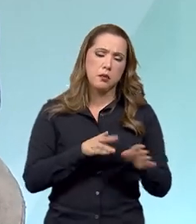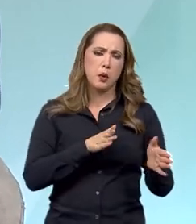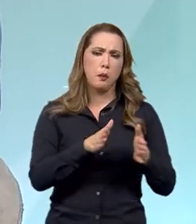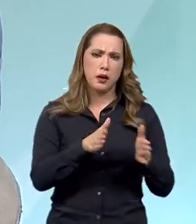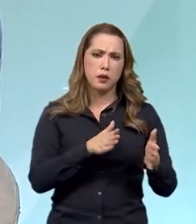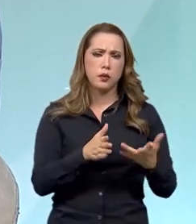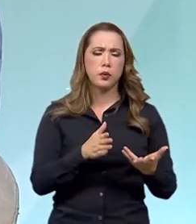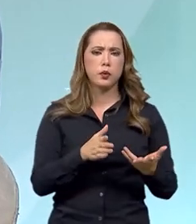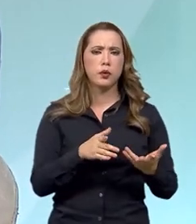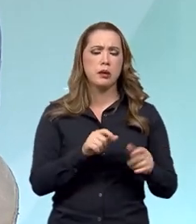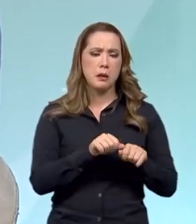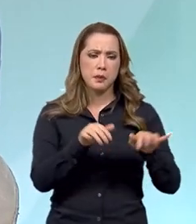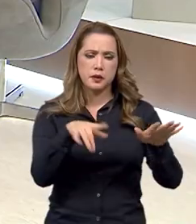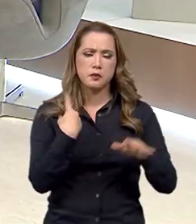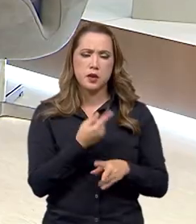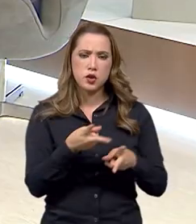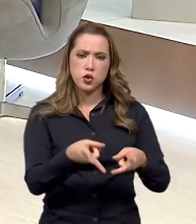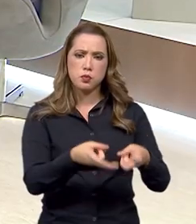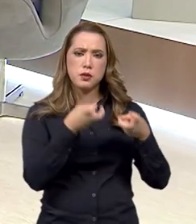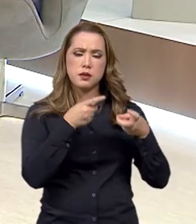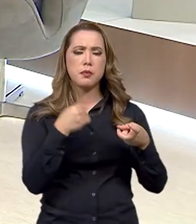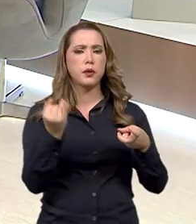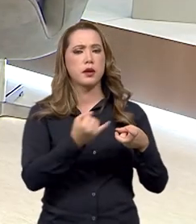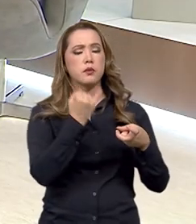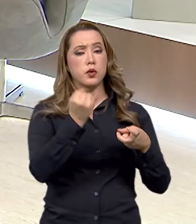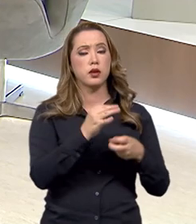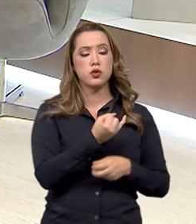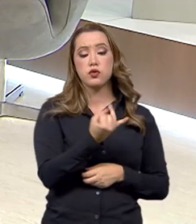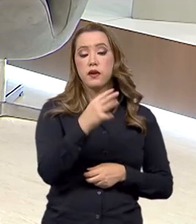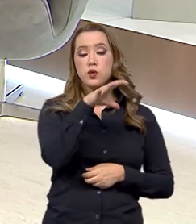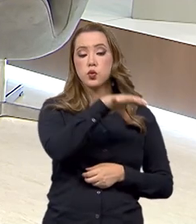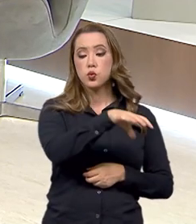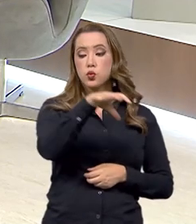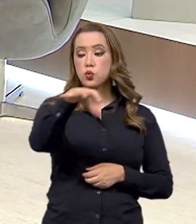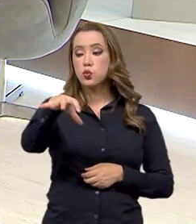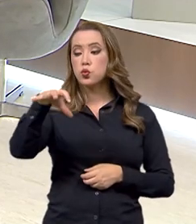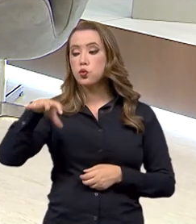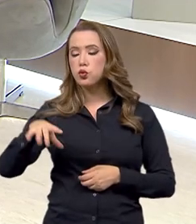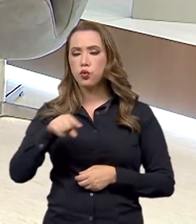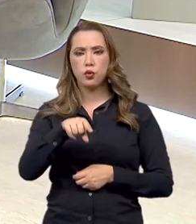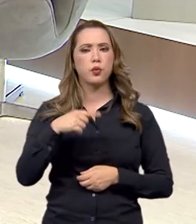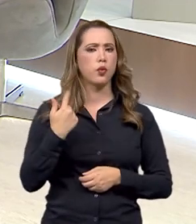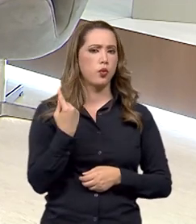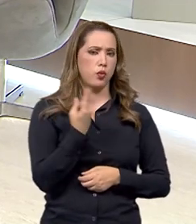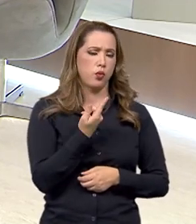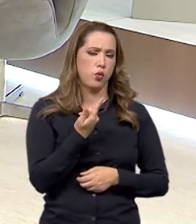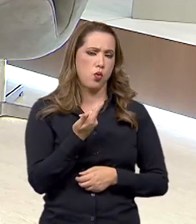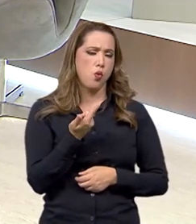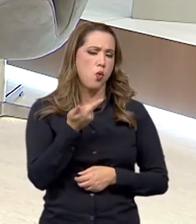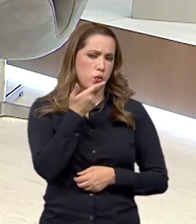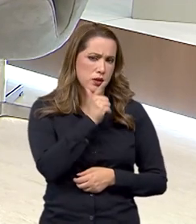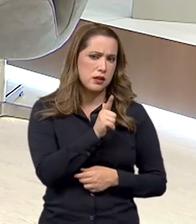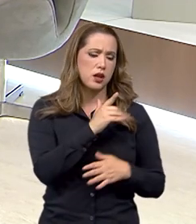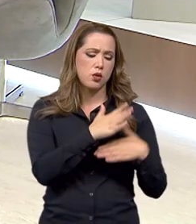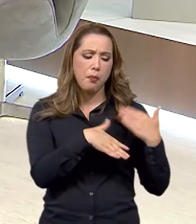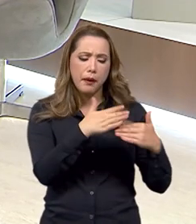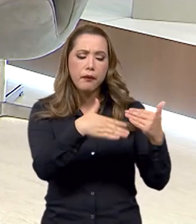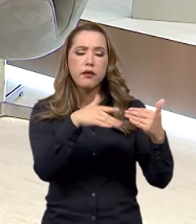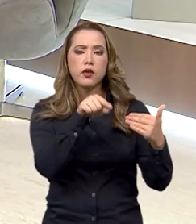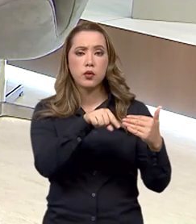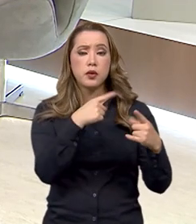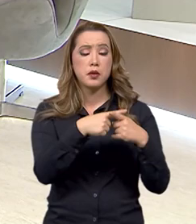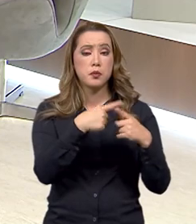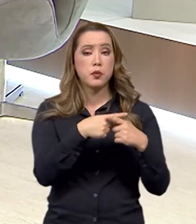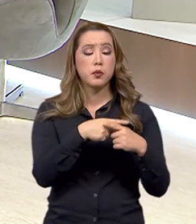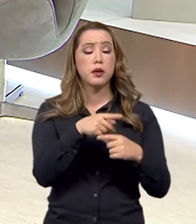vimos isso durante o período da pandemia. Muitos segmentos foram salvos por essas políticas tributárias,